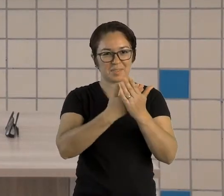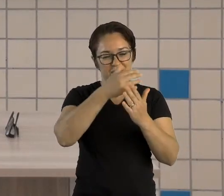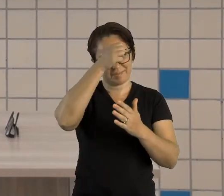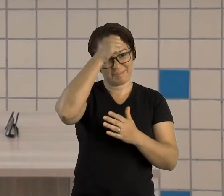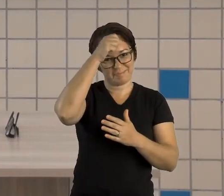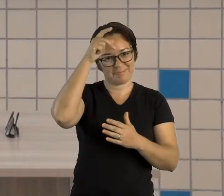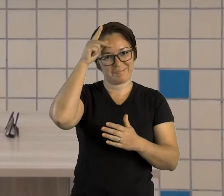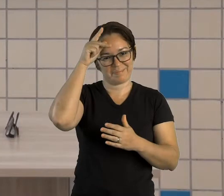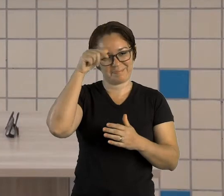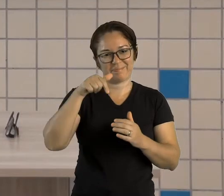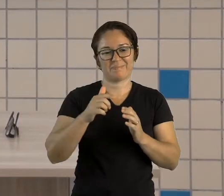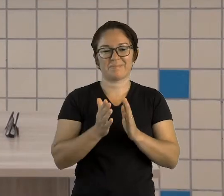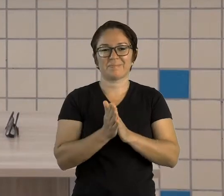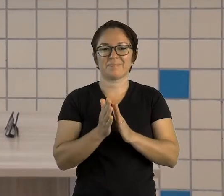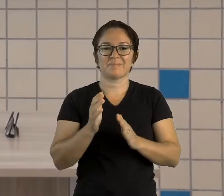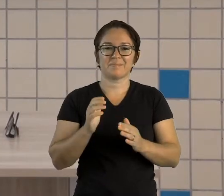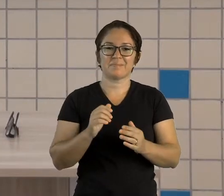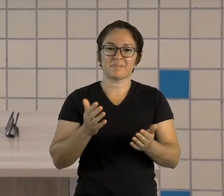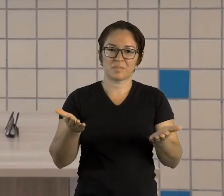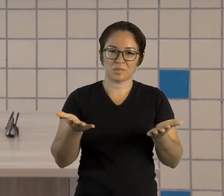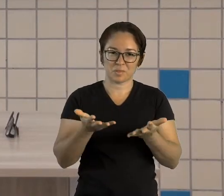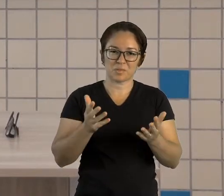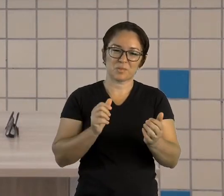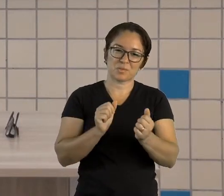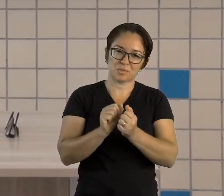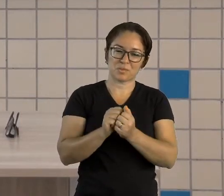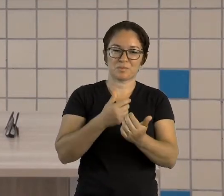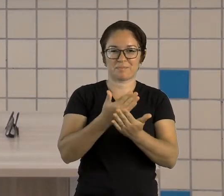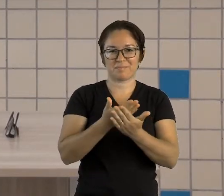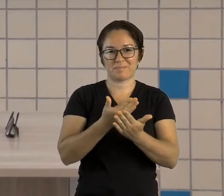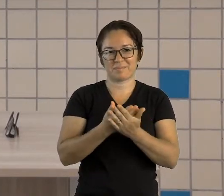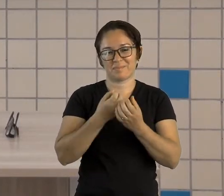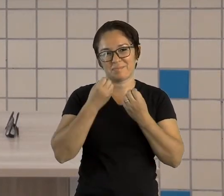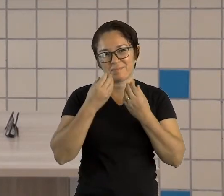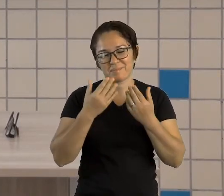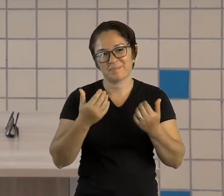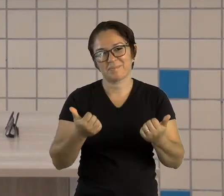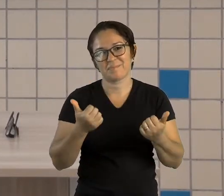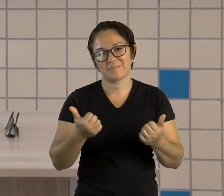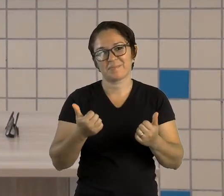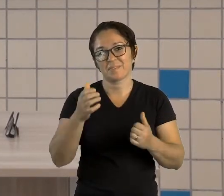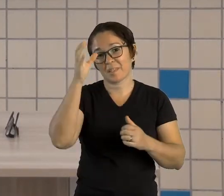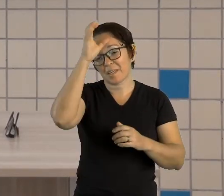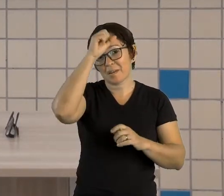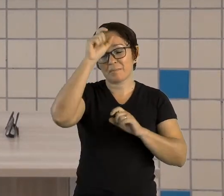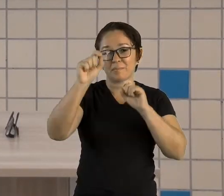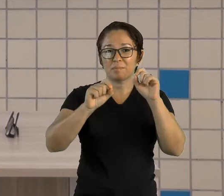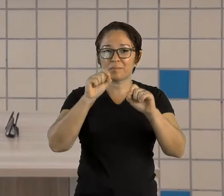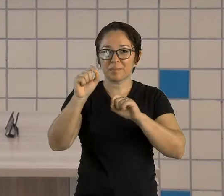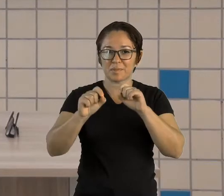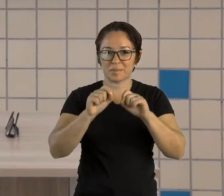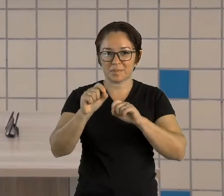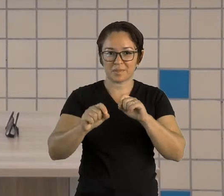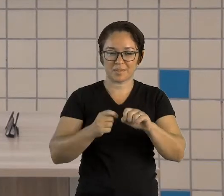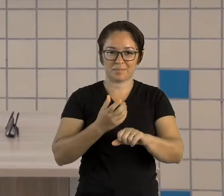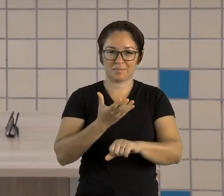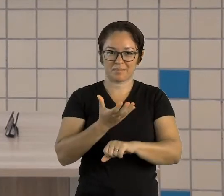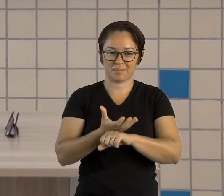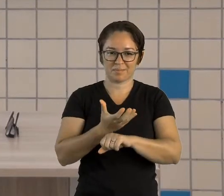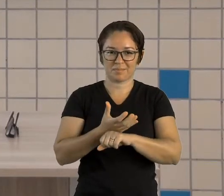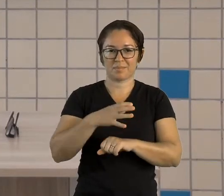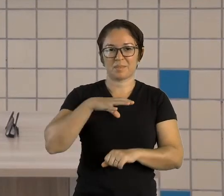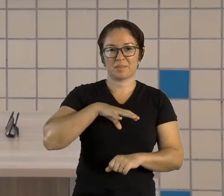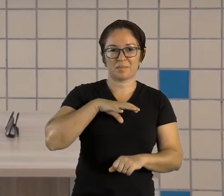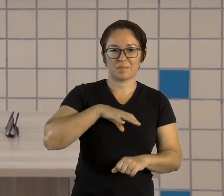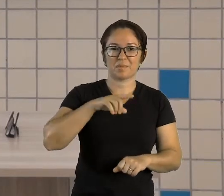É um grande prazer estar junto com vocês nessa nova jornada, para trabalharmos o componente curricular Pesquisa e Produção de